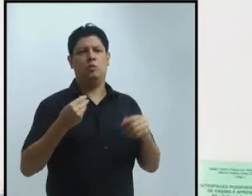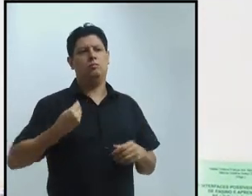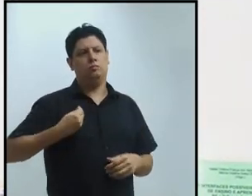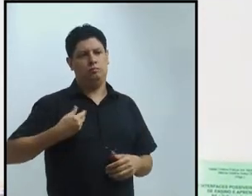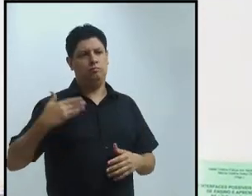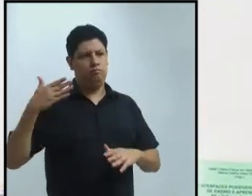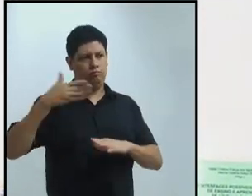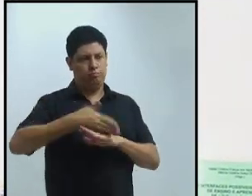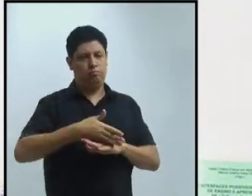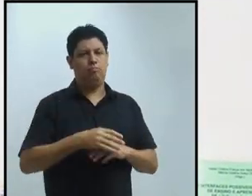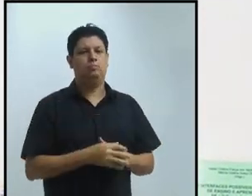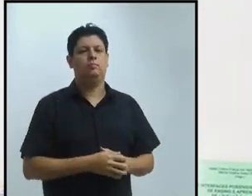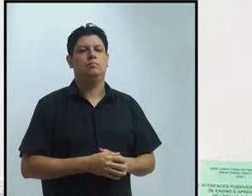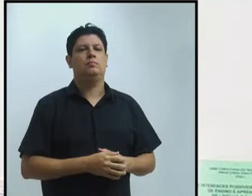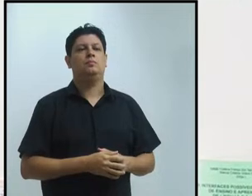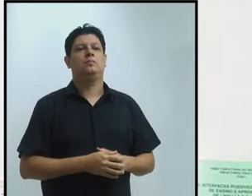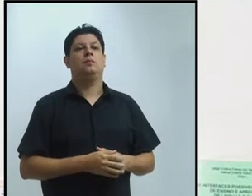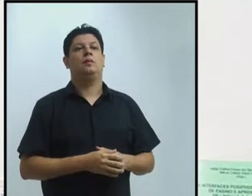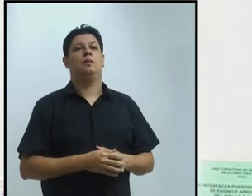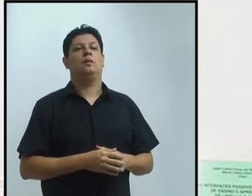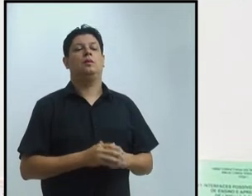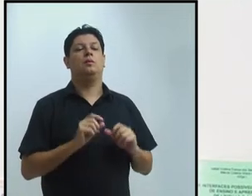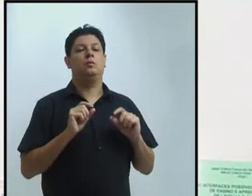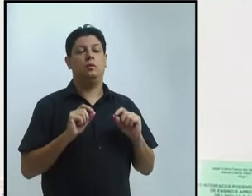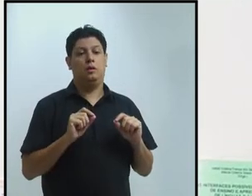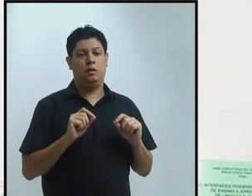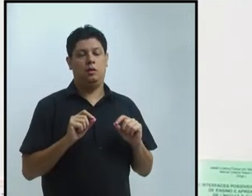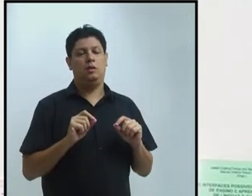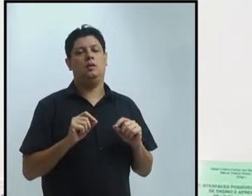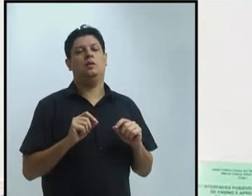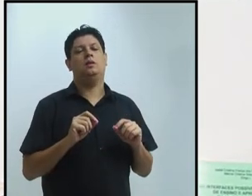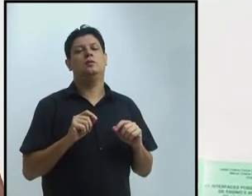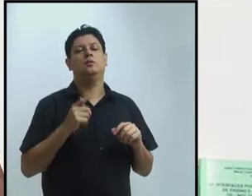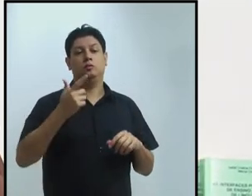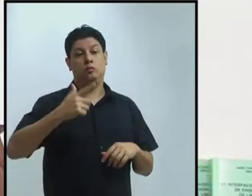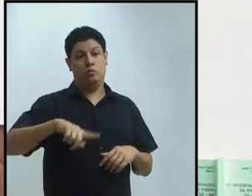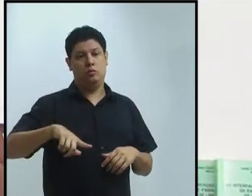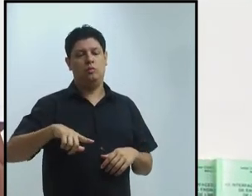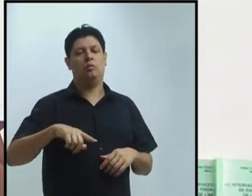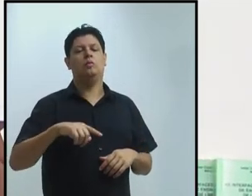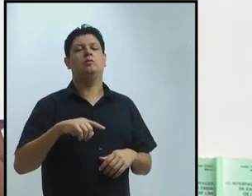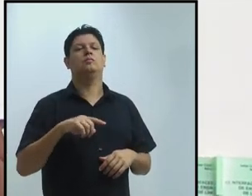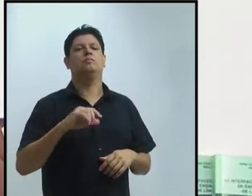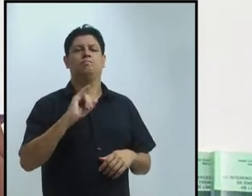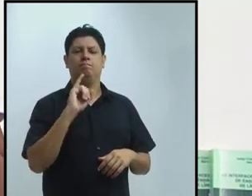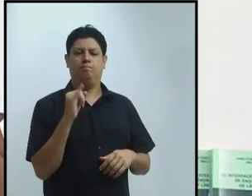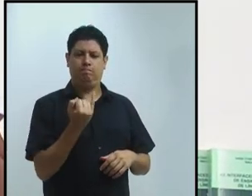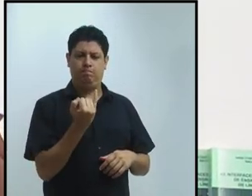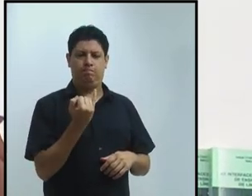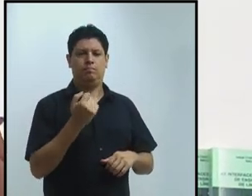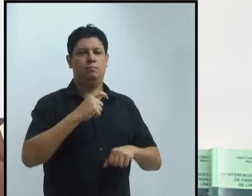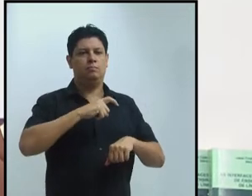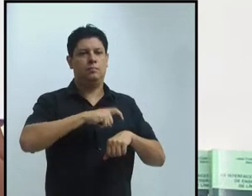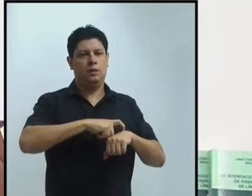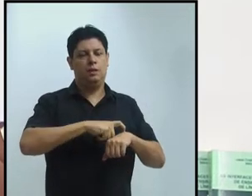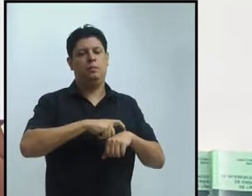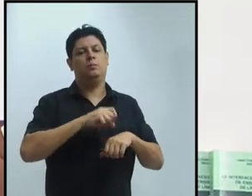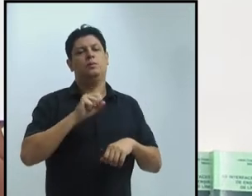as presentes, para, mais uma vez, nos deleitarmos com mais um momento da